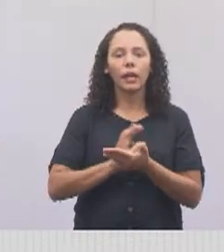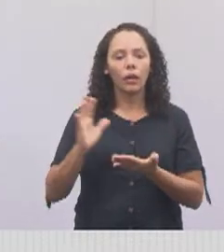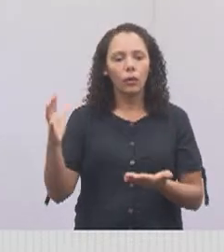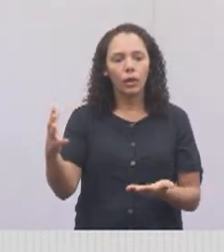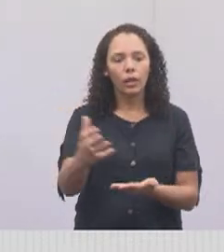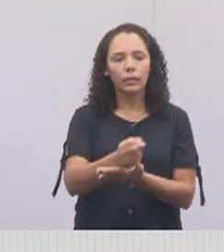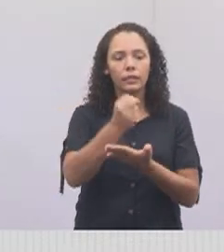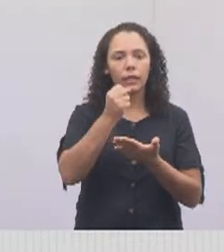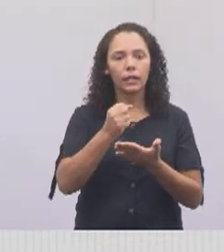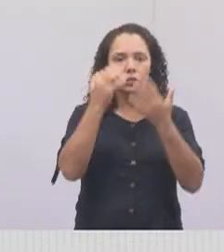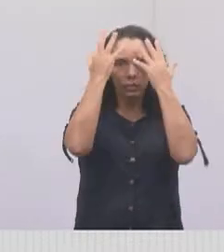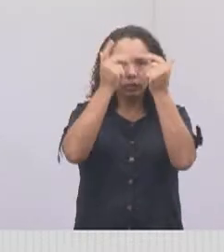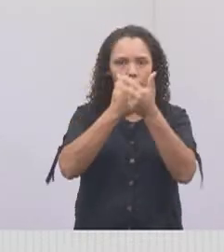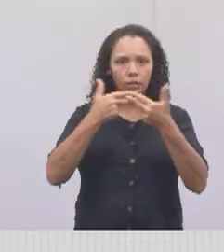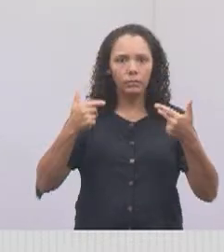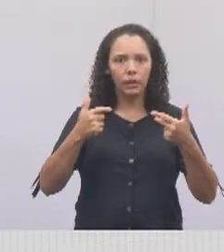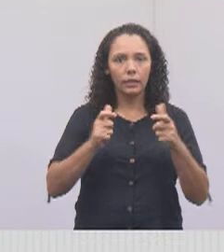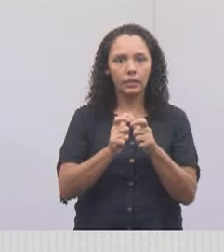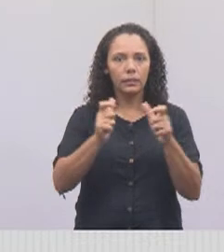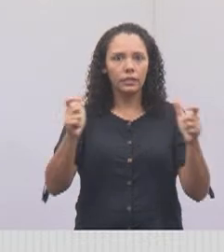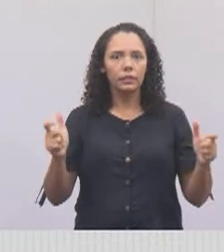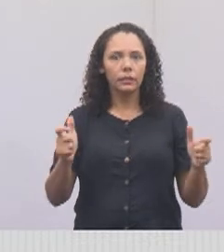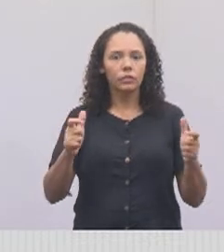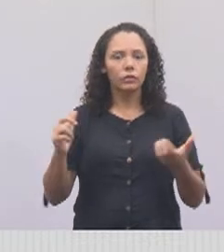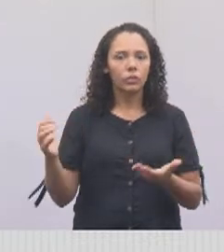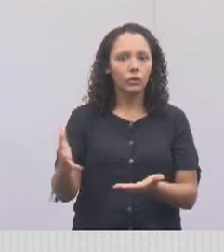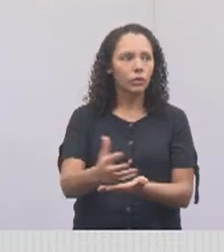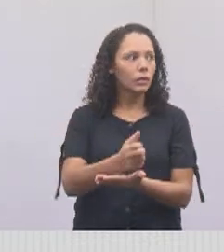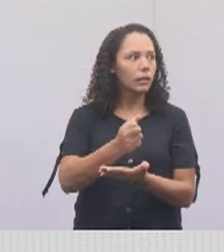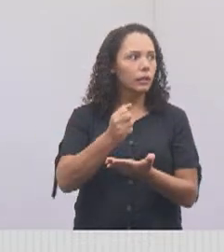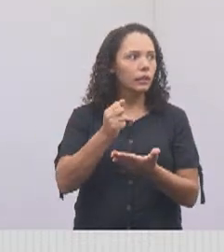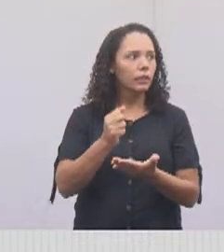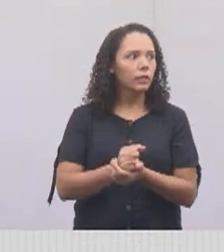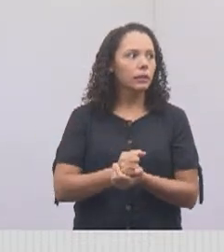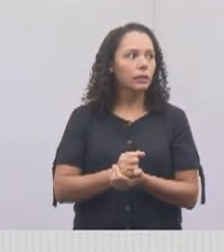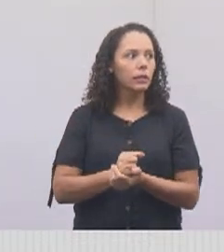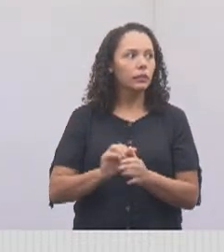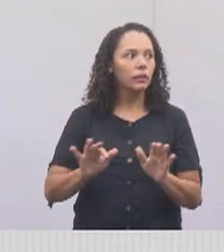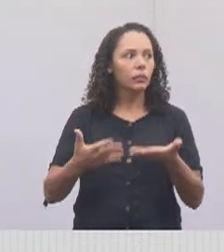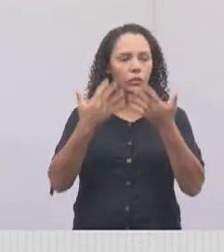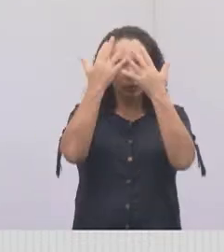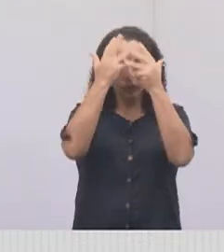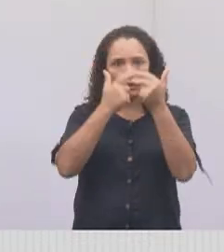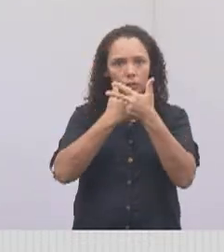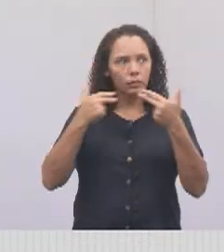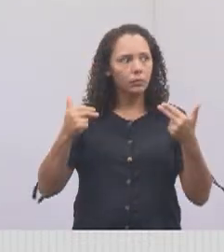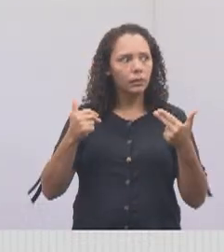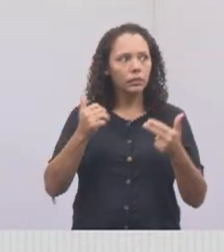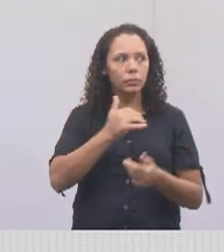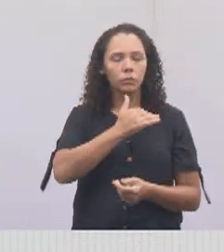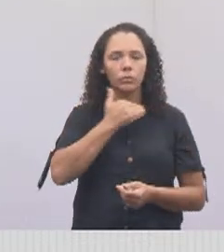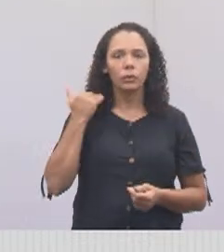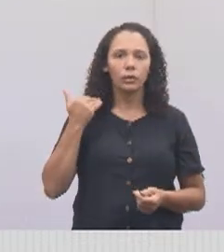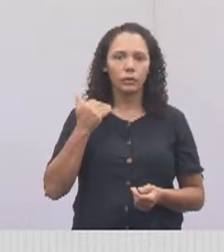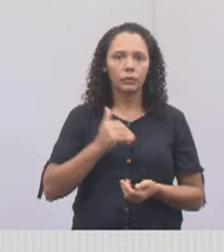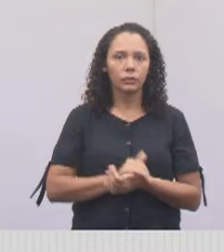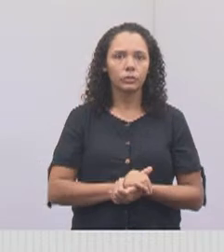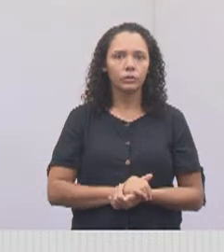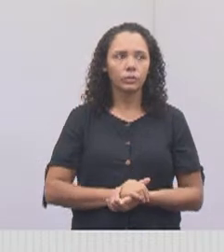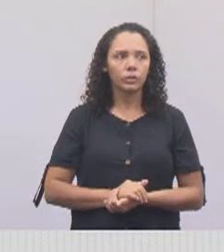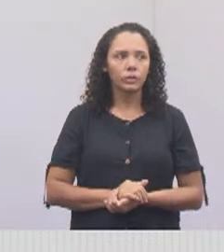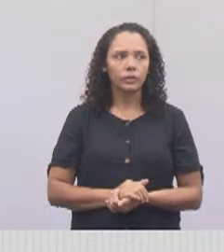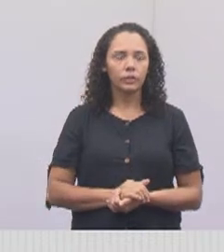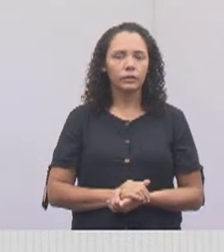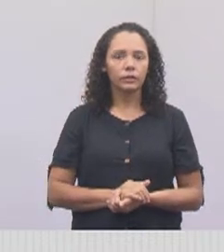de animais de grande porte. O resgate, quando eles estão mortos já. Isso aí já causou vários problemas na cidade,